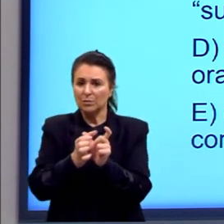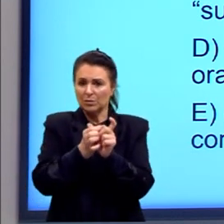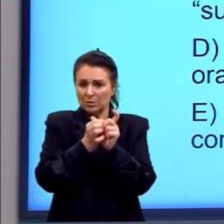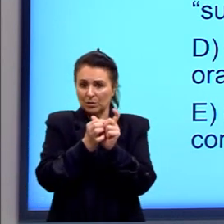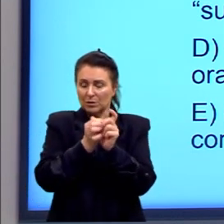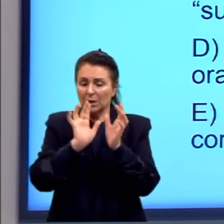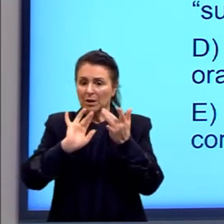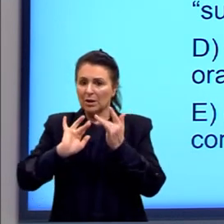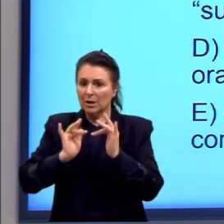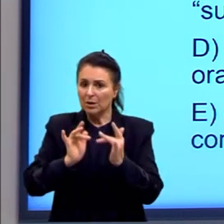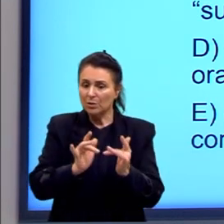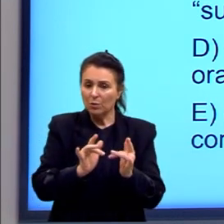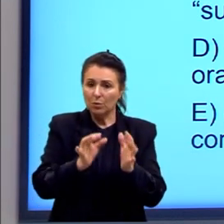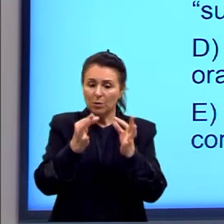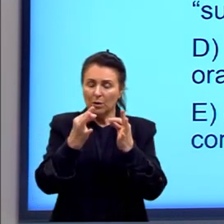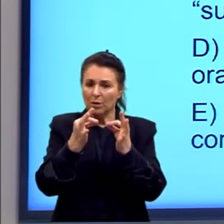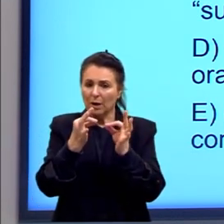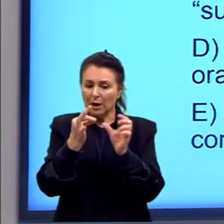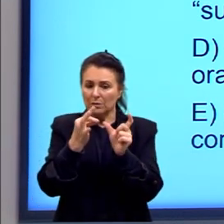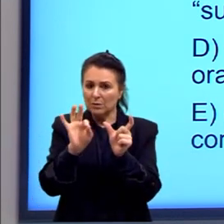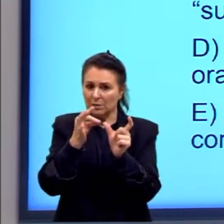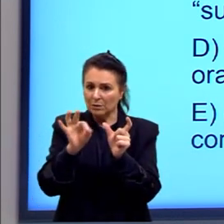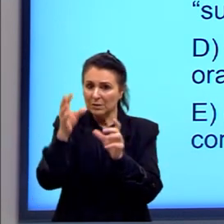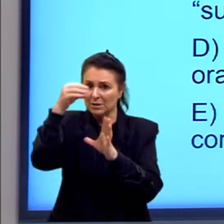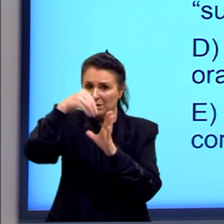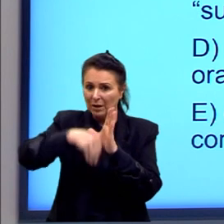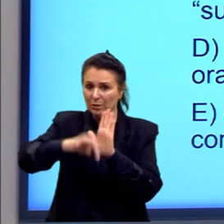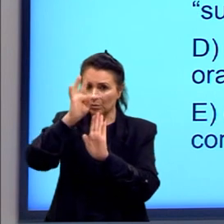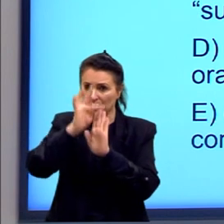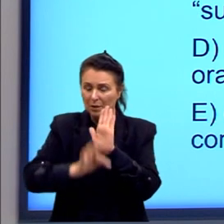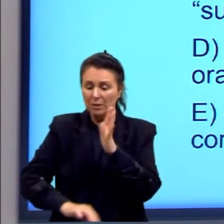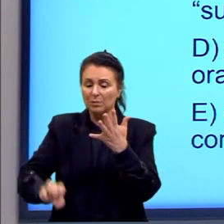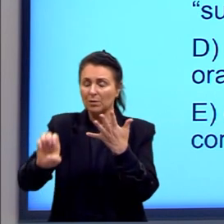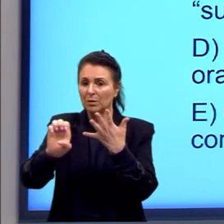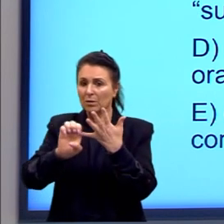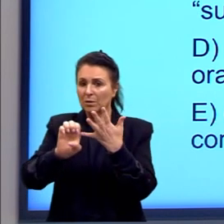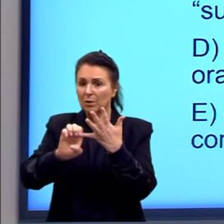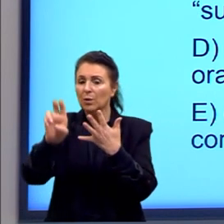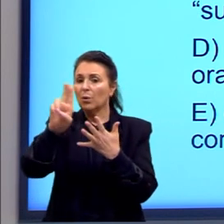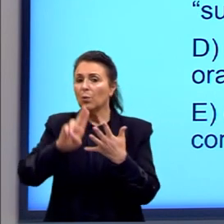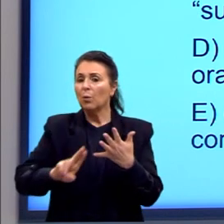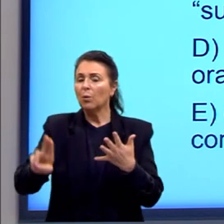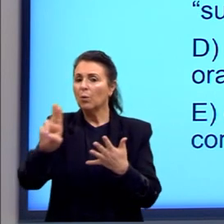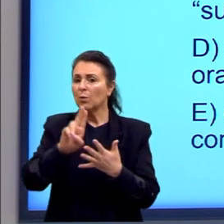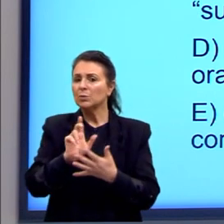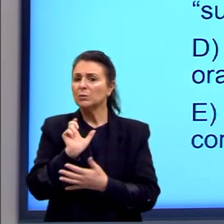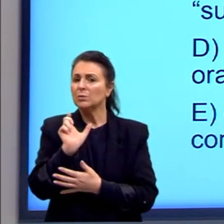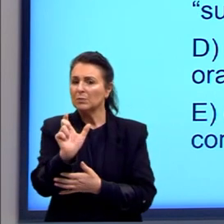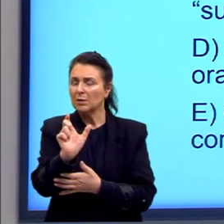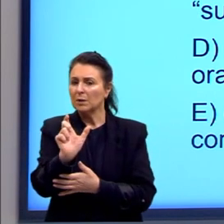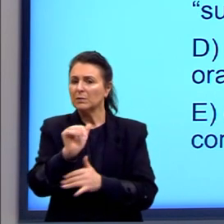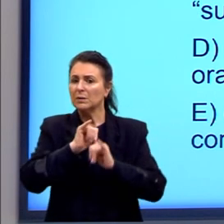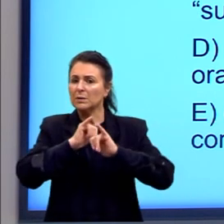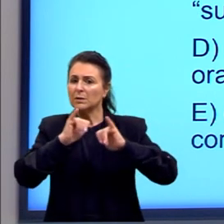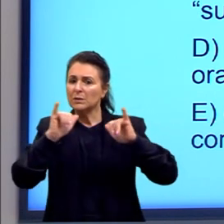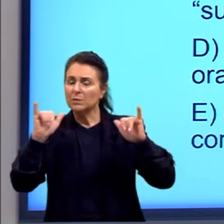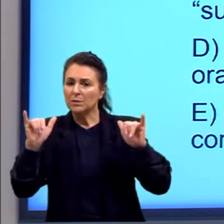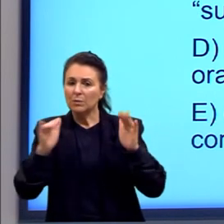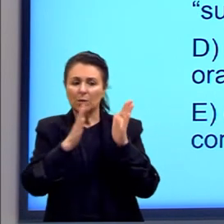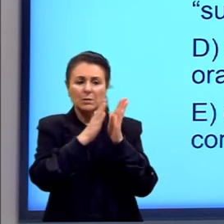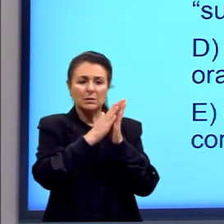orações e períodos que compõem o texto. Letra E. Emprego de expressões que indicam sequência,